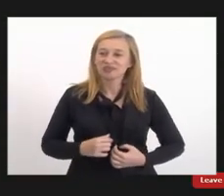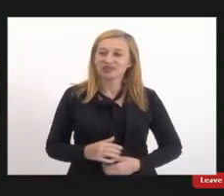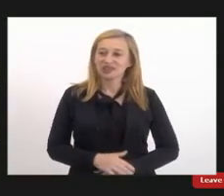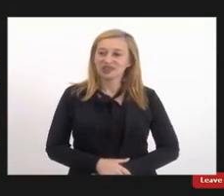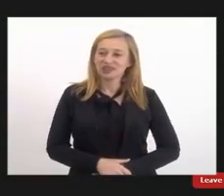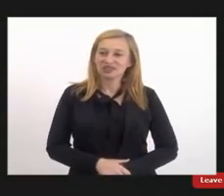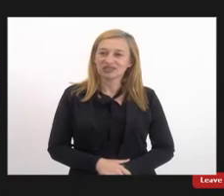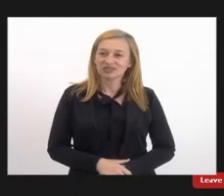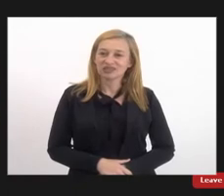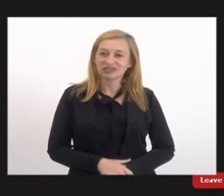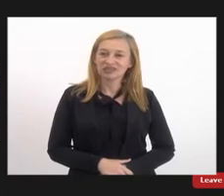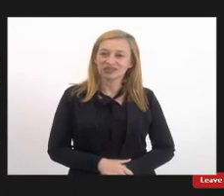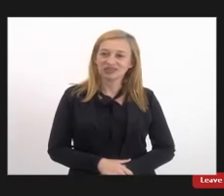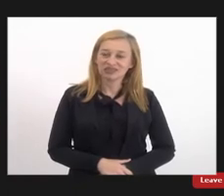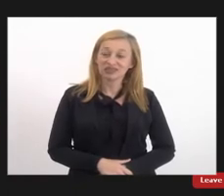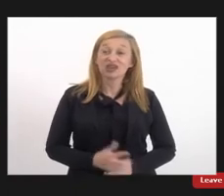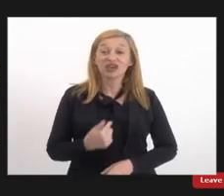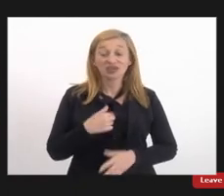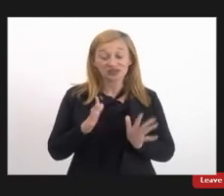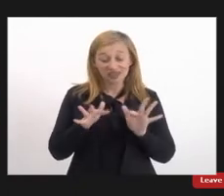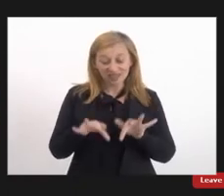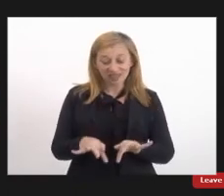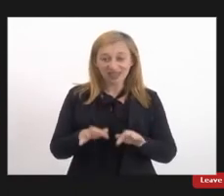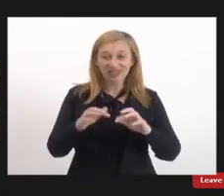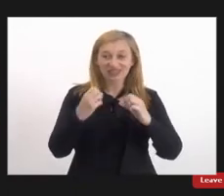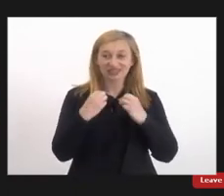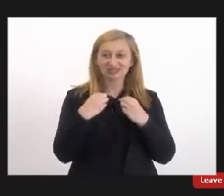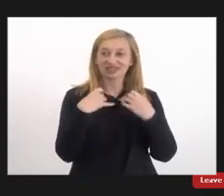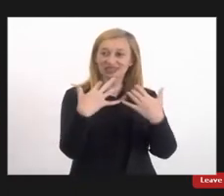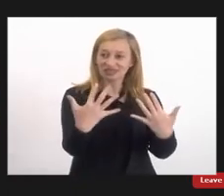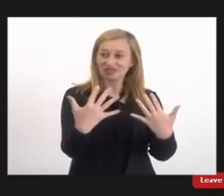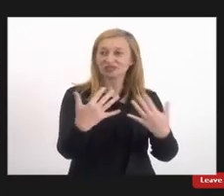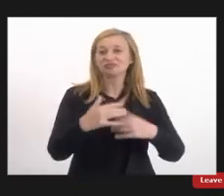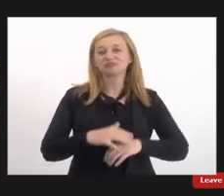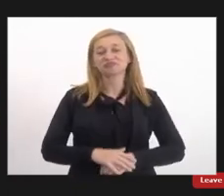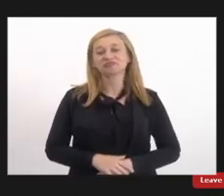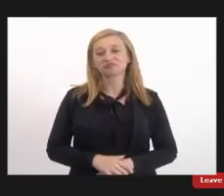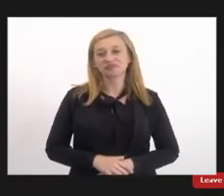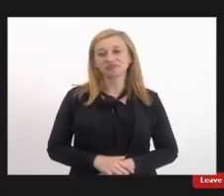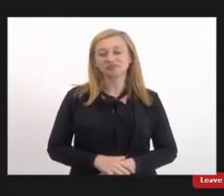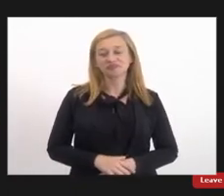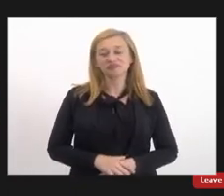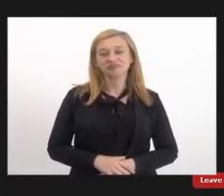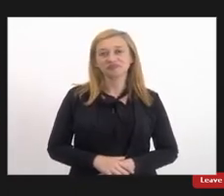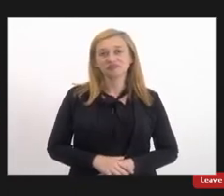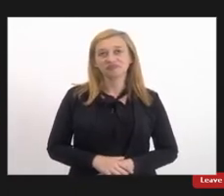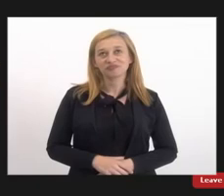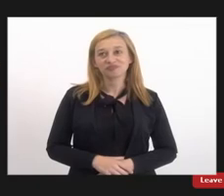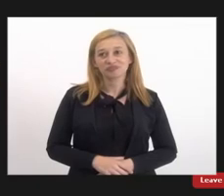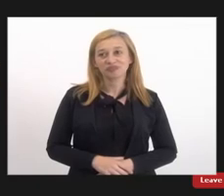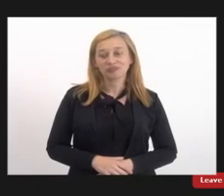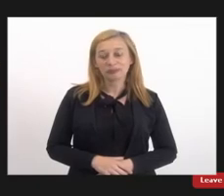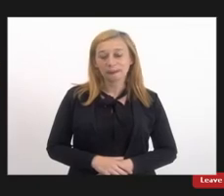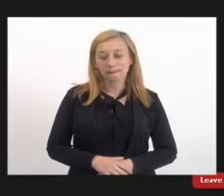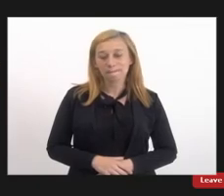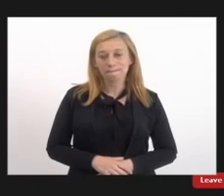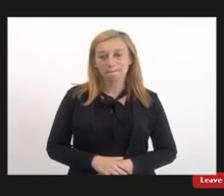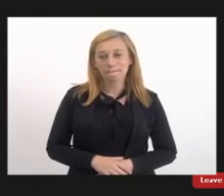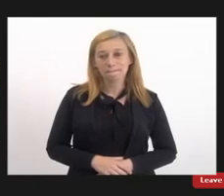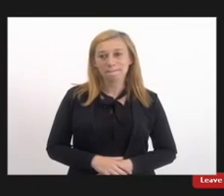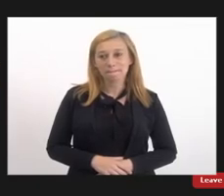vou aqui fazer o fechamento dessa audiência dizendo que muitas, muitas